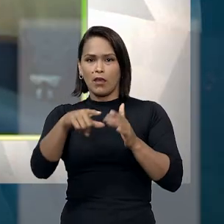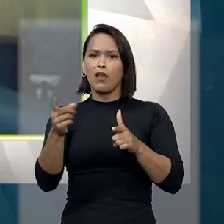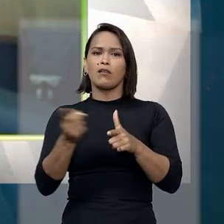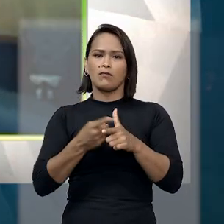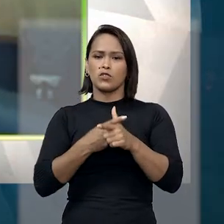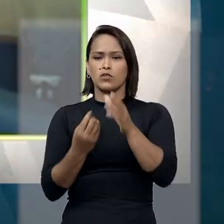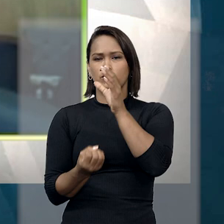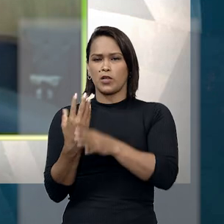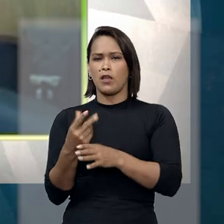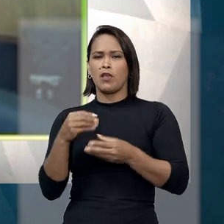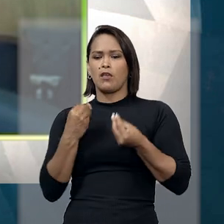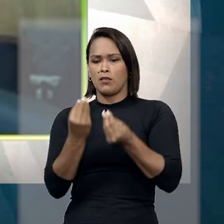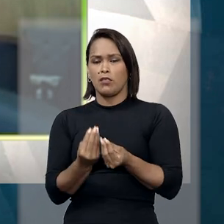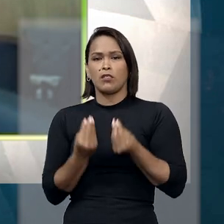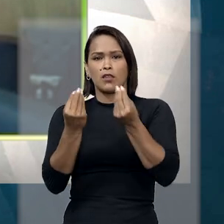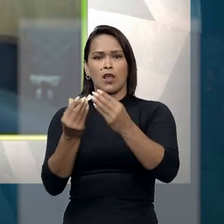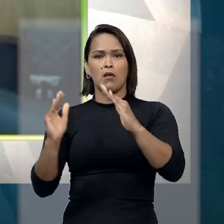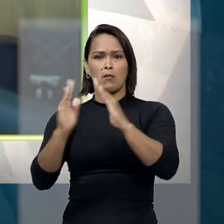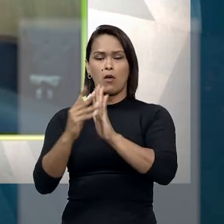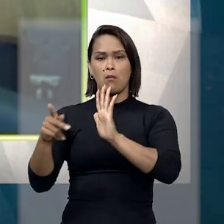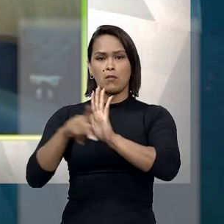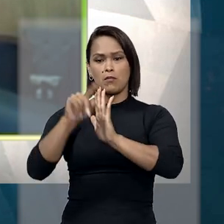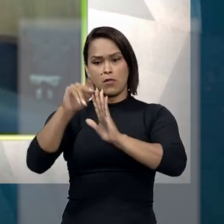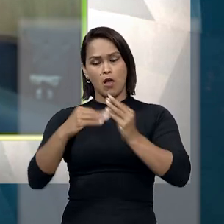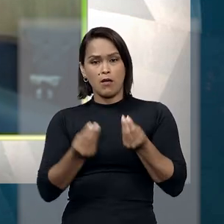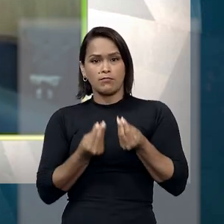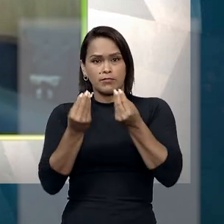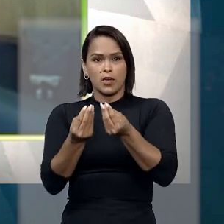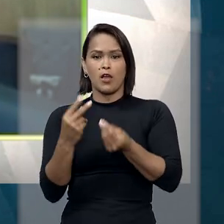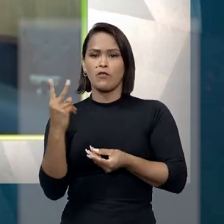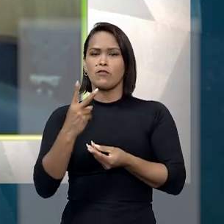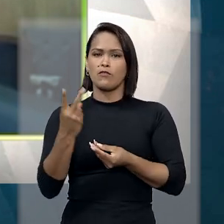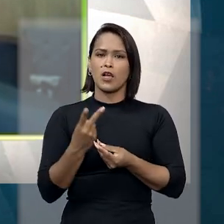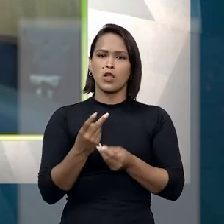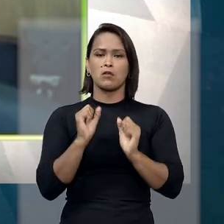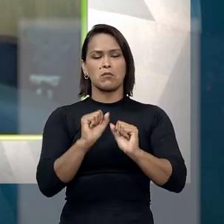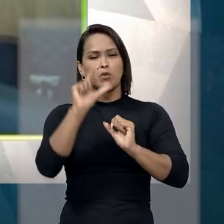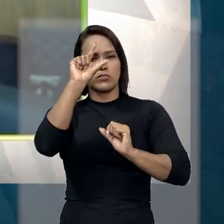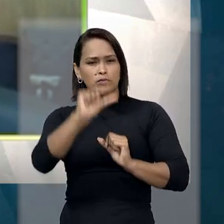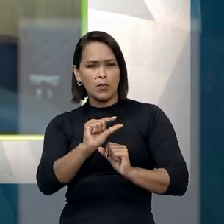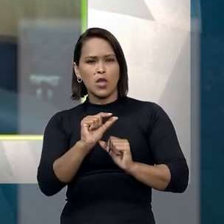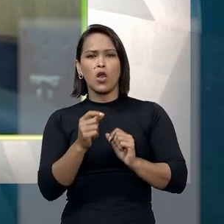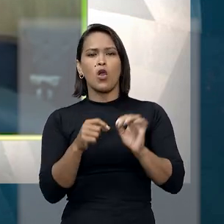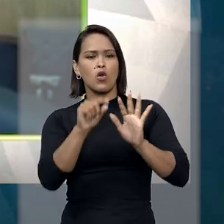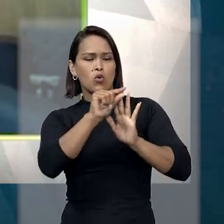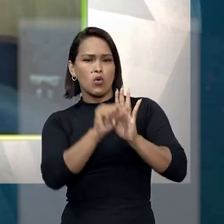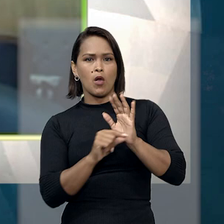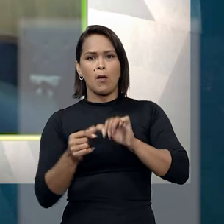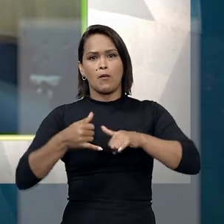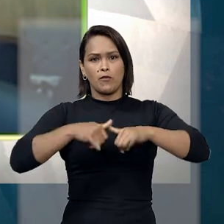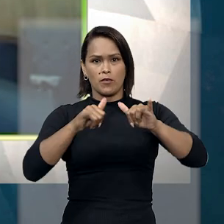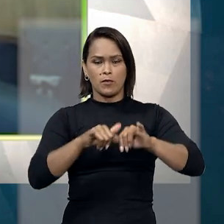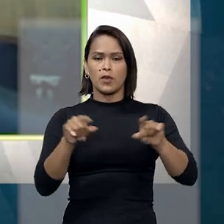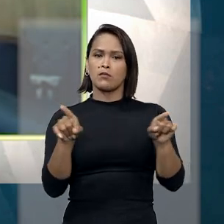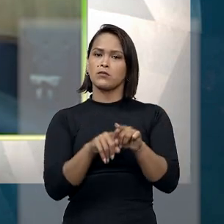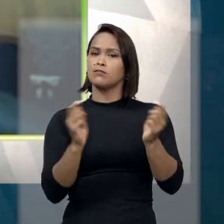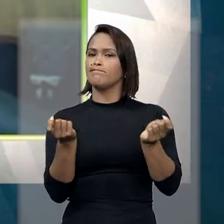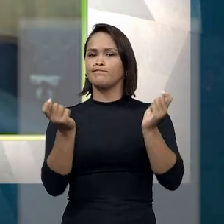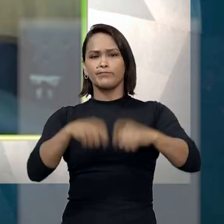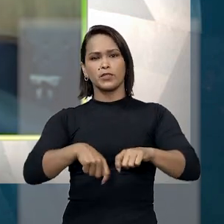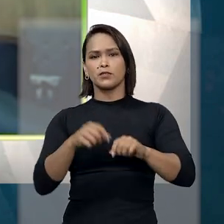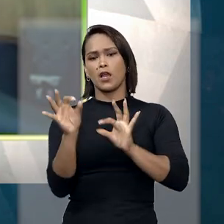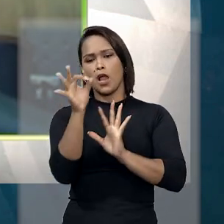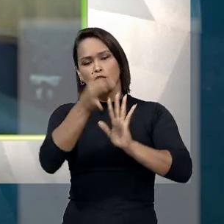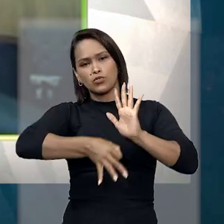primitiva tenha entregado imóveis de sua propriedade por valores supostamente menores do que a cotação de mercado, não é possível